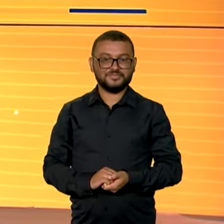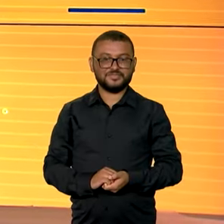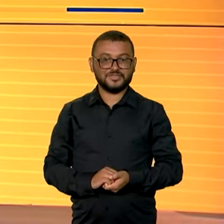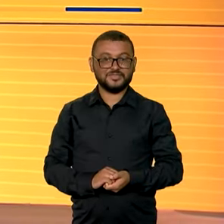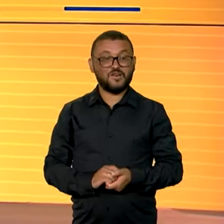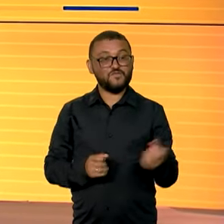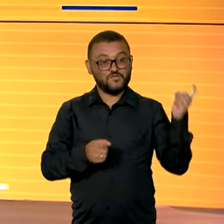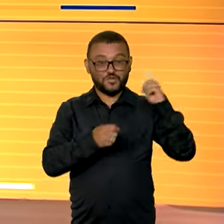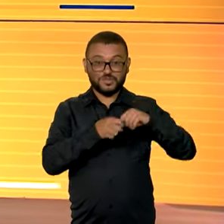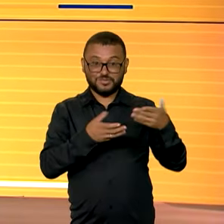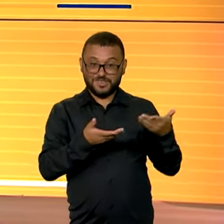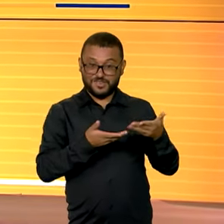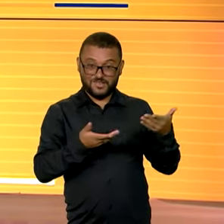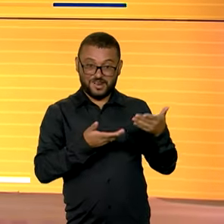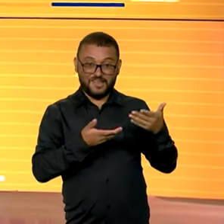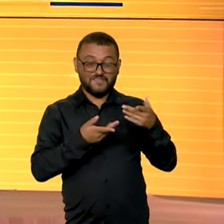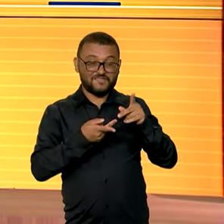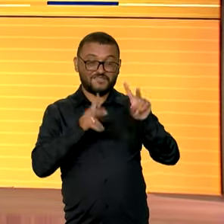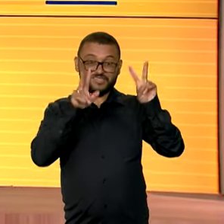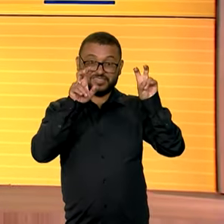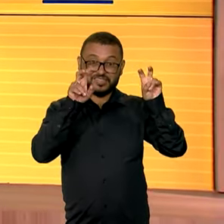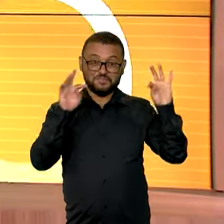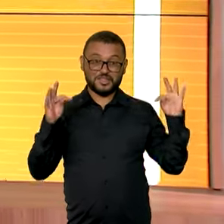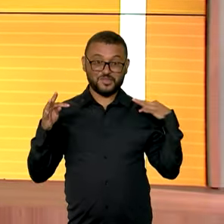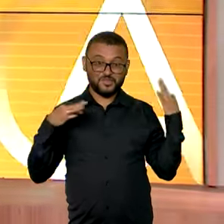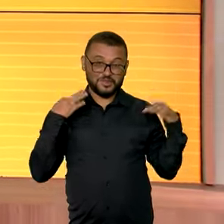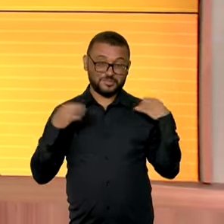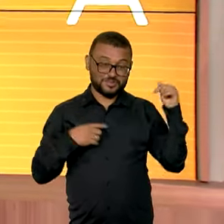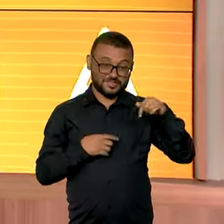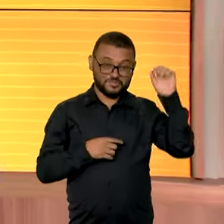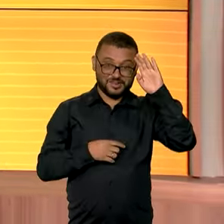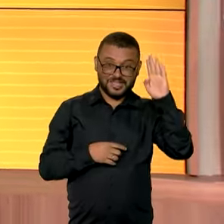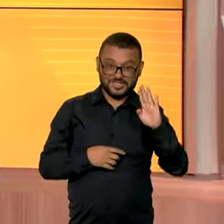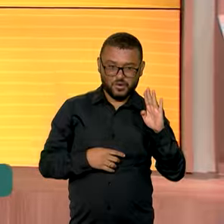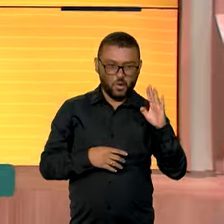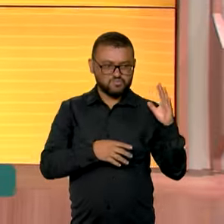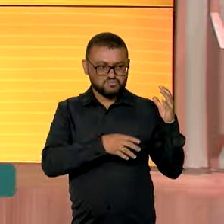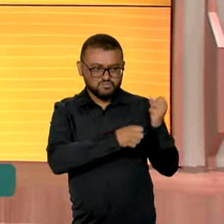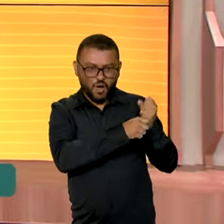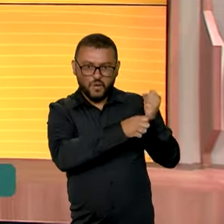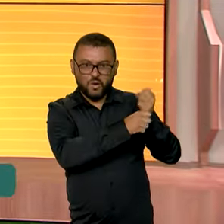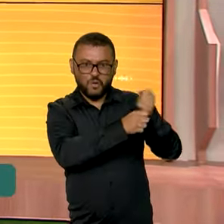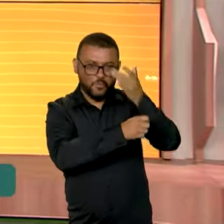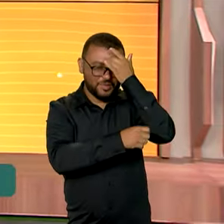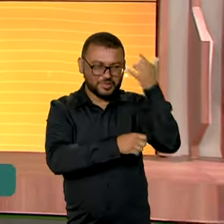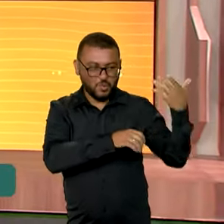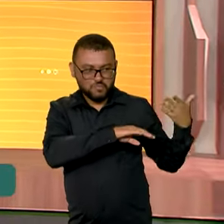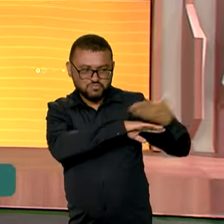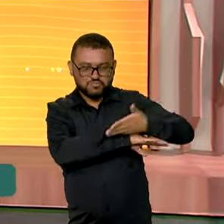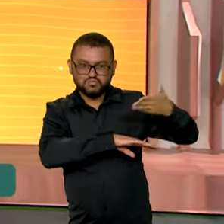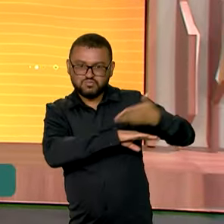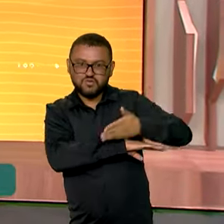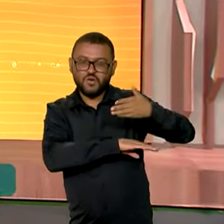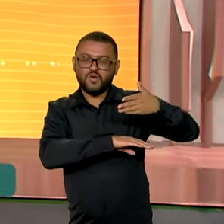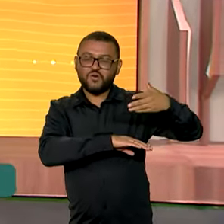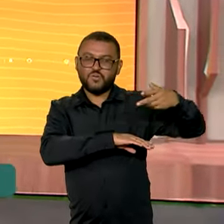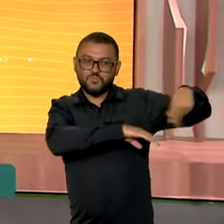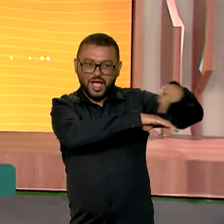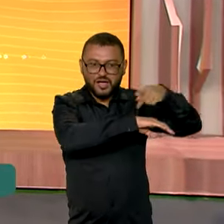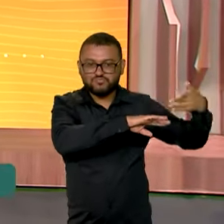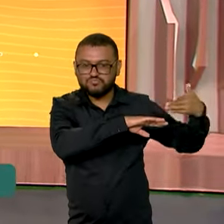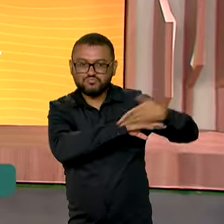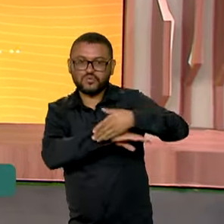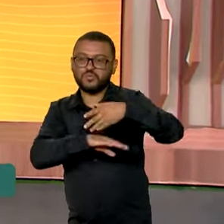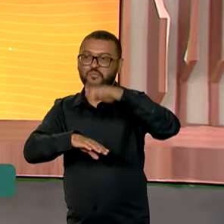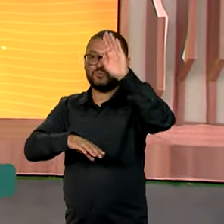Estamos de volta e vamos falar agora de turismo porque o Brasil vem batendo recorde de entrada de turistas estrangeiros no país.